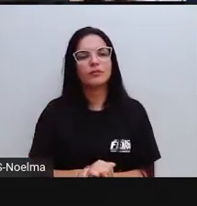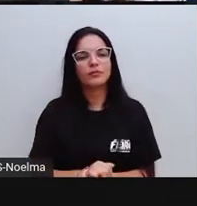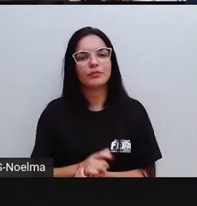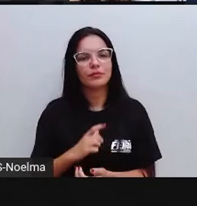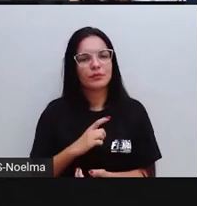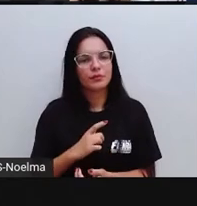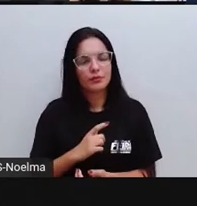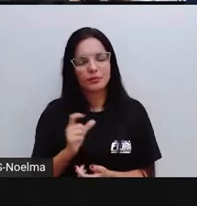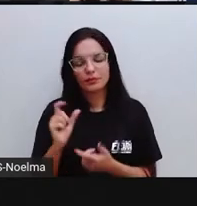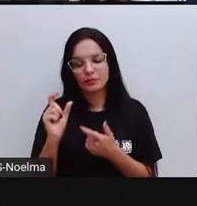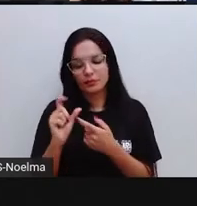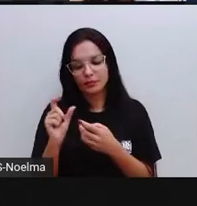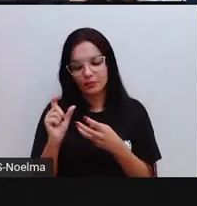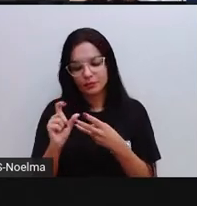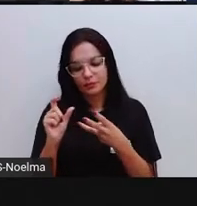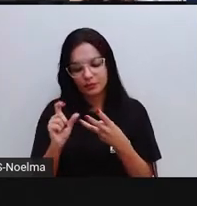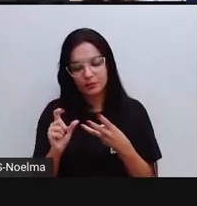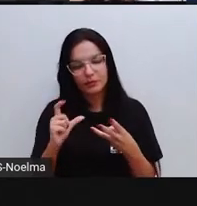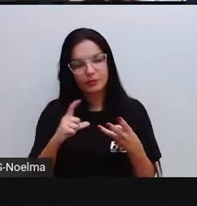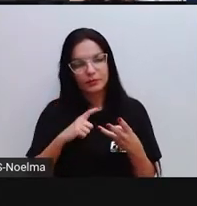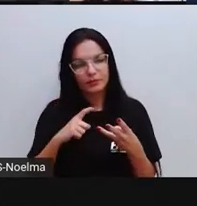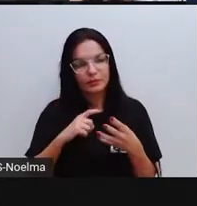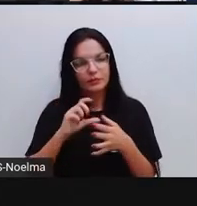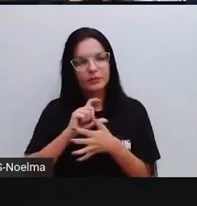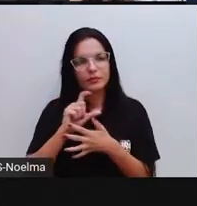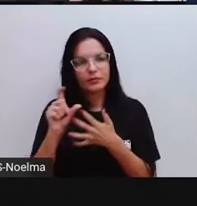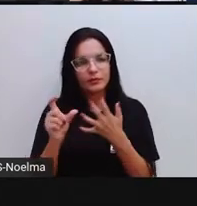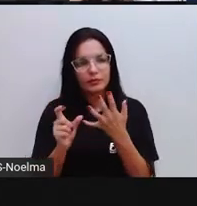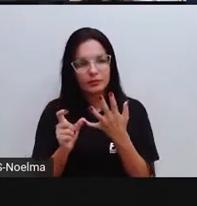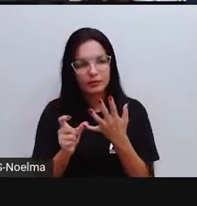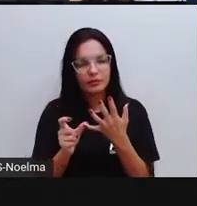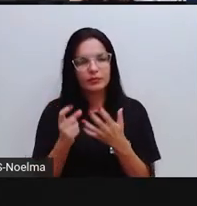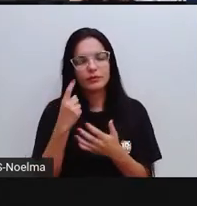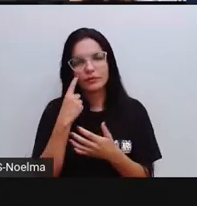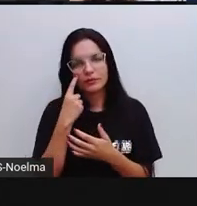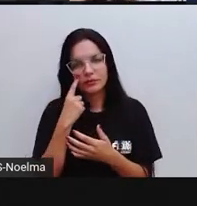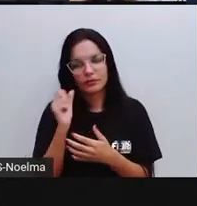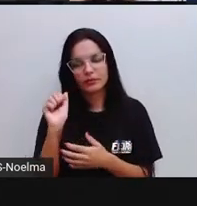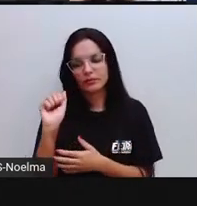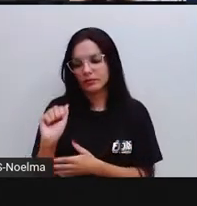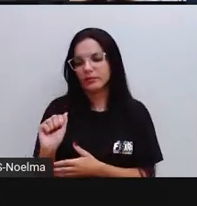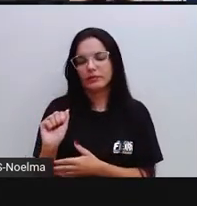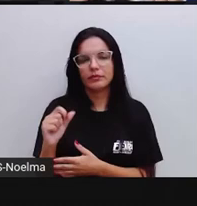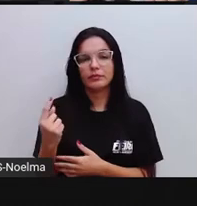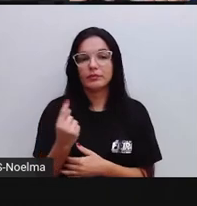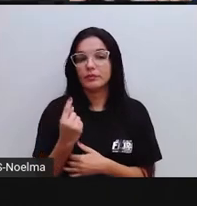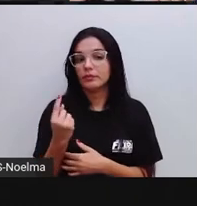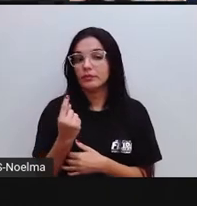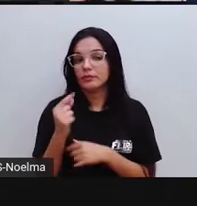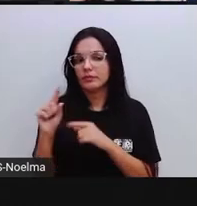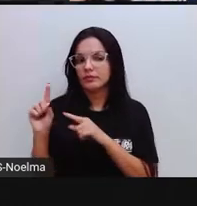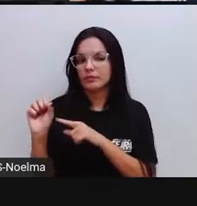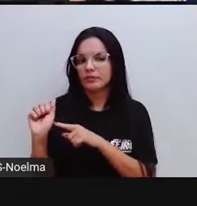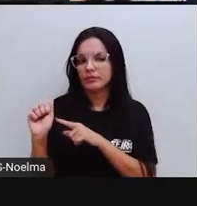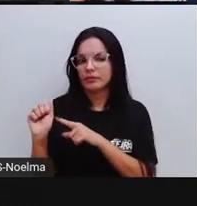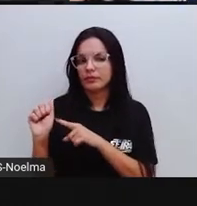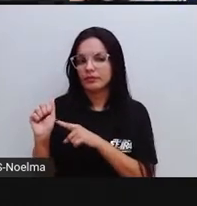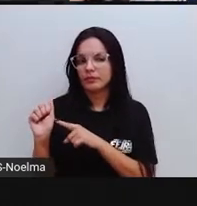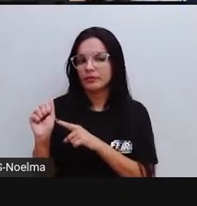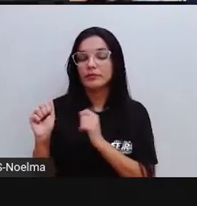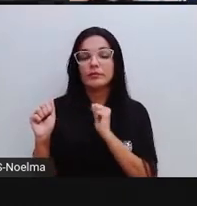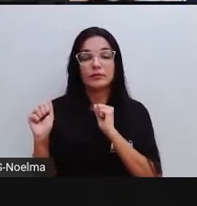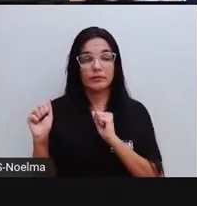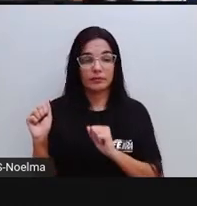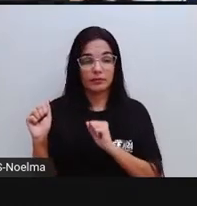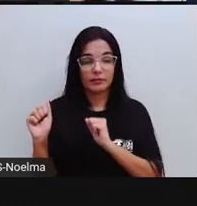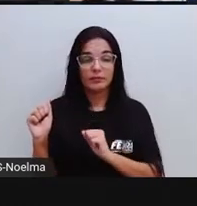tem vogal, tá? E observem aqui a vogal sozinha na sílaba, que pode acontecer aí em algumas